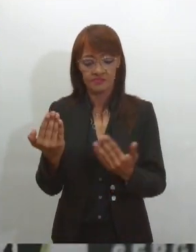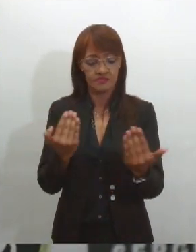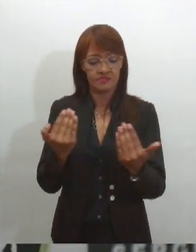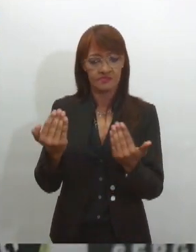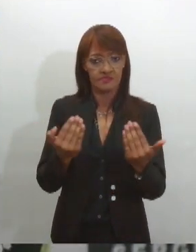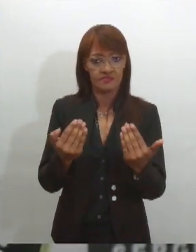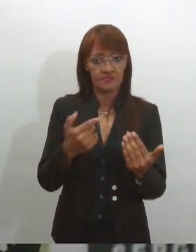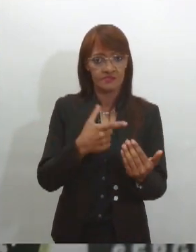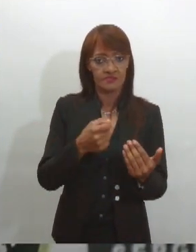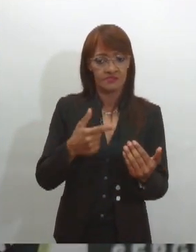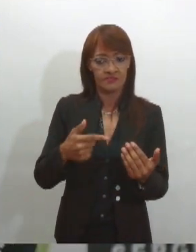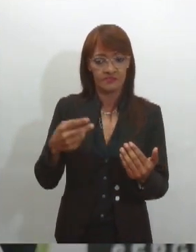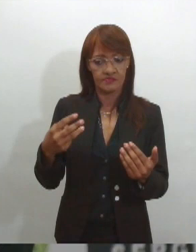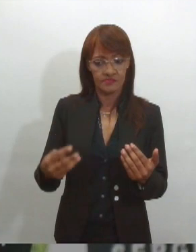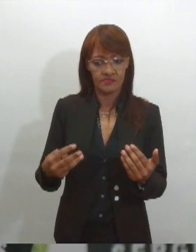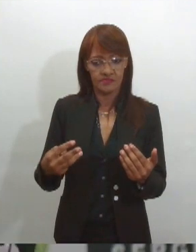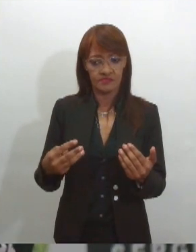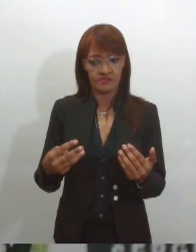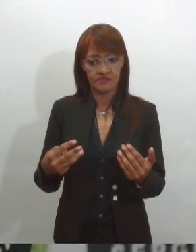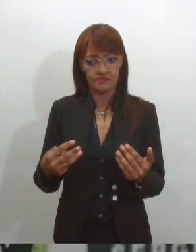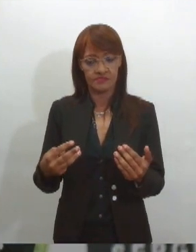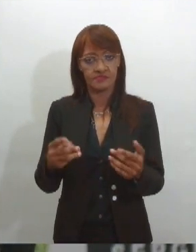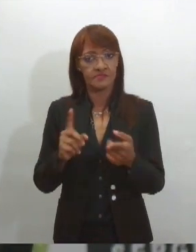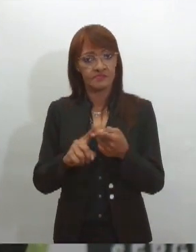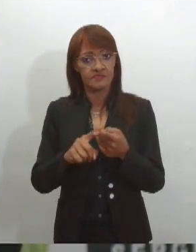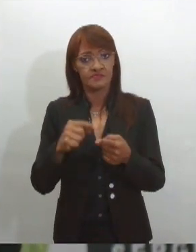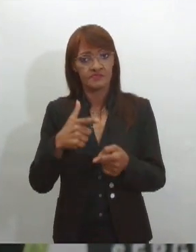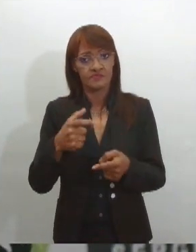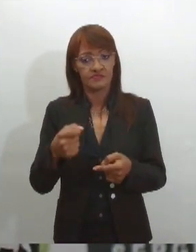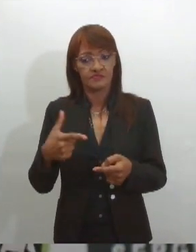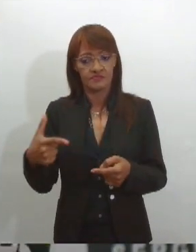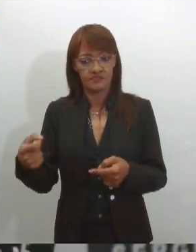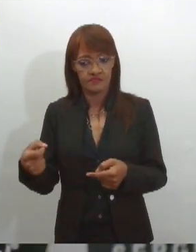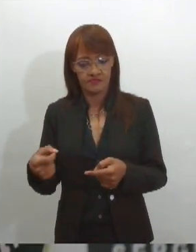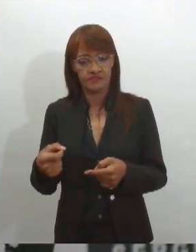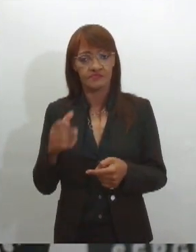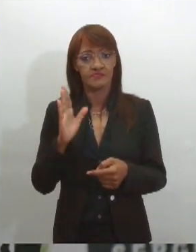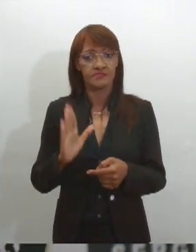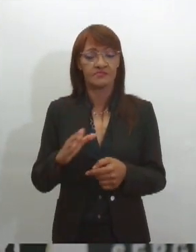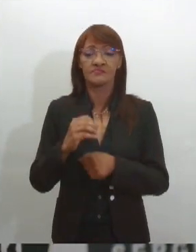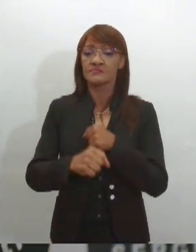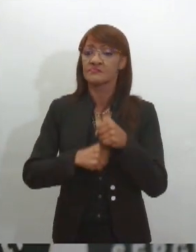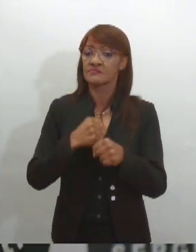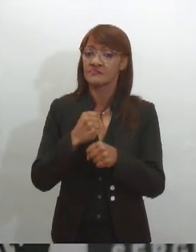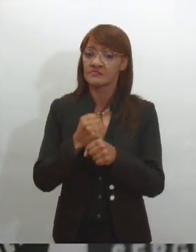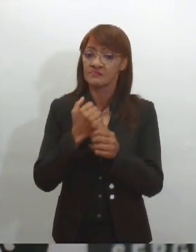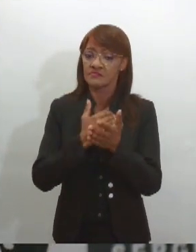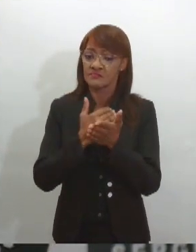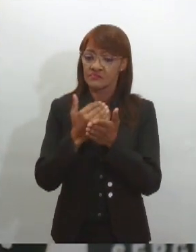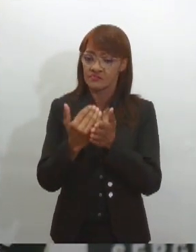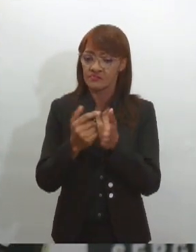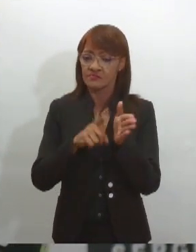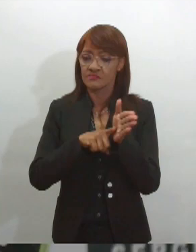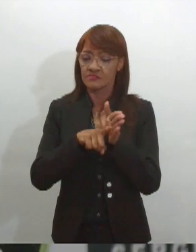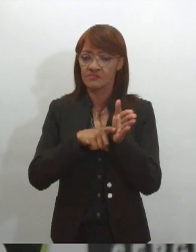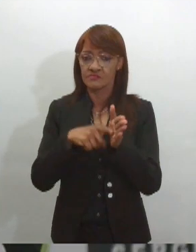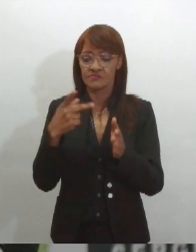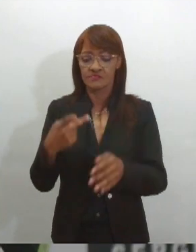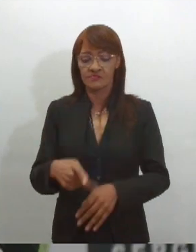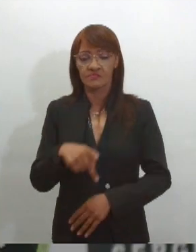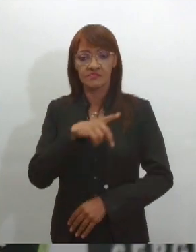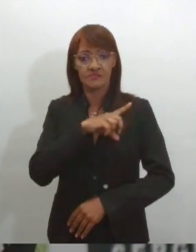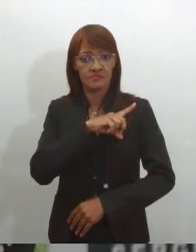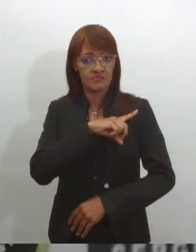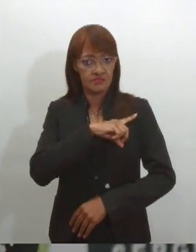2020, que foi o ano que nós começamos a fazer esse levantamento de números aqui na delegacia, a redução é de